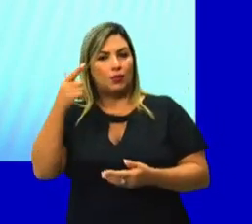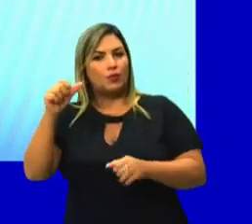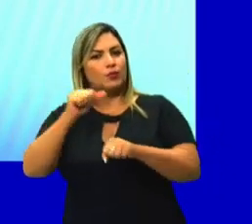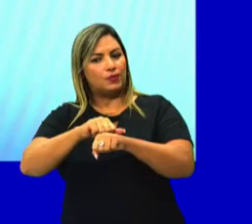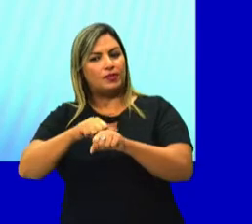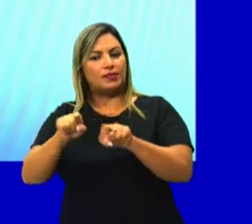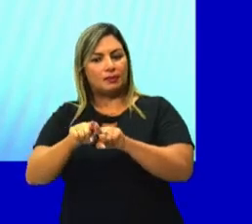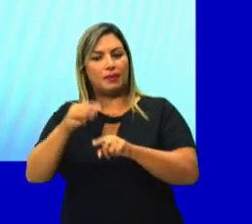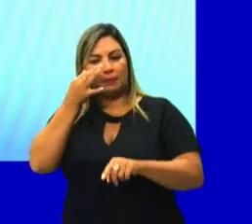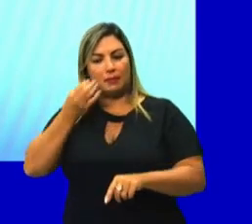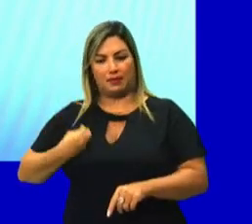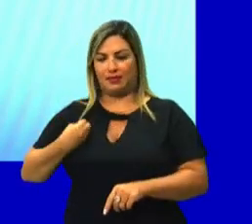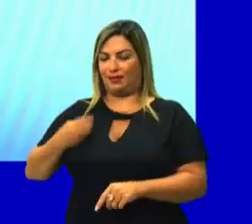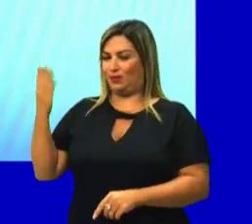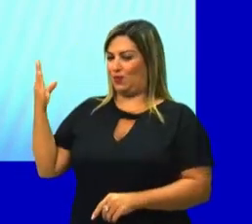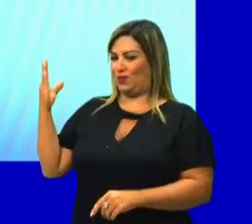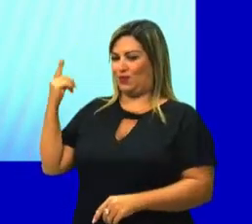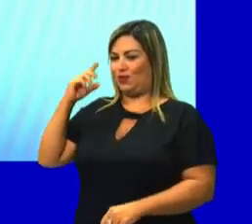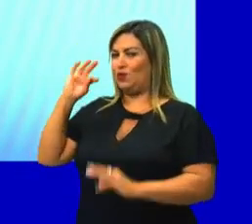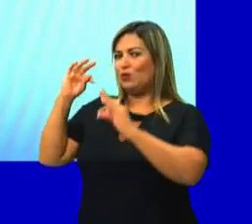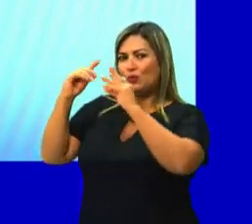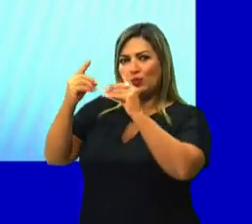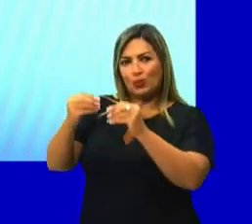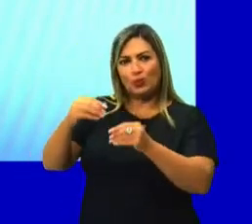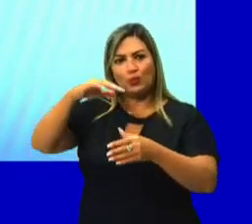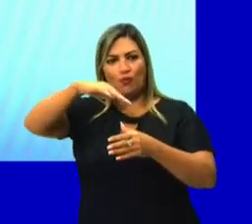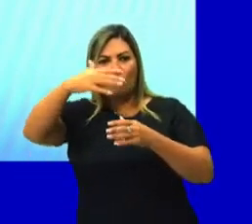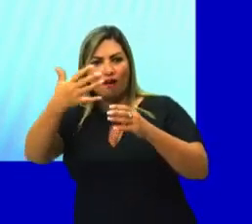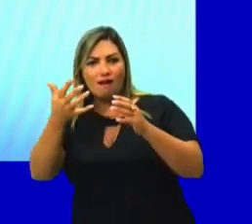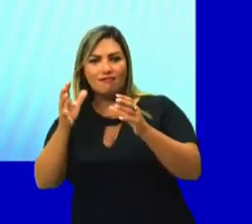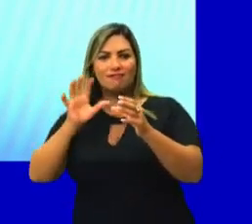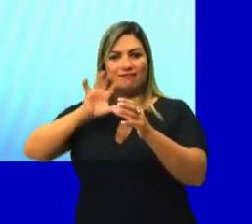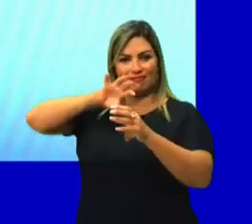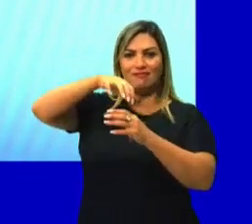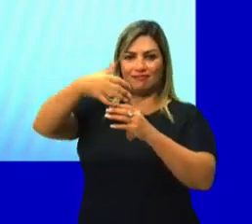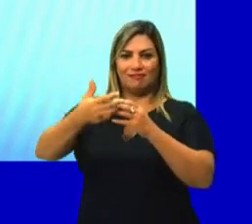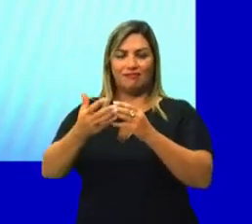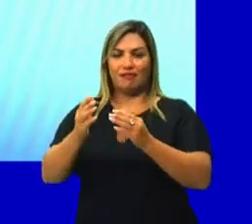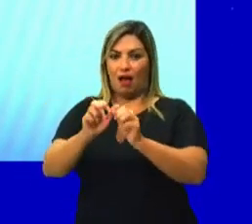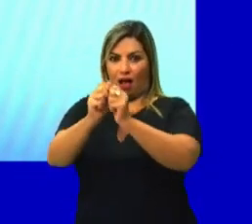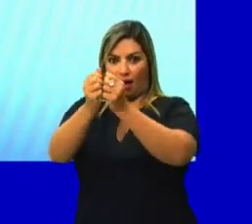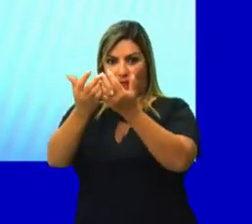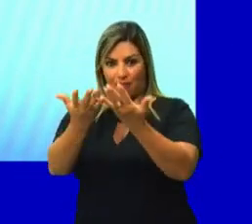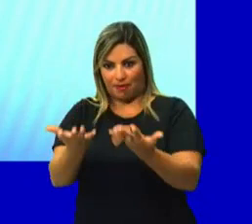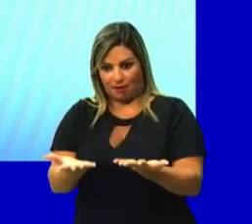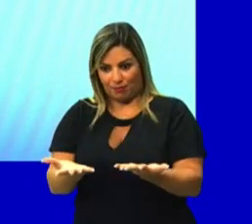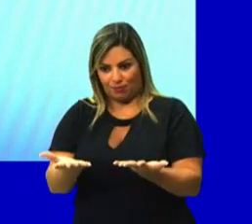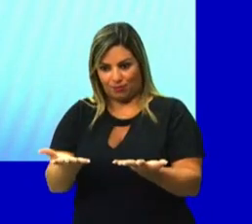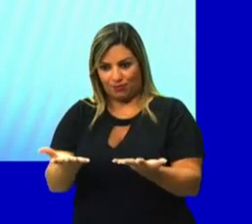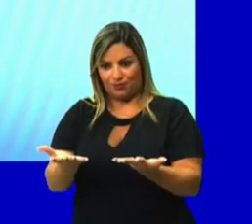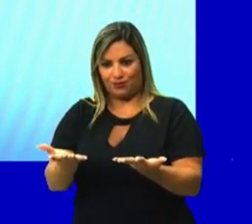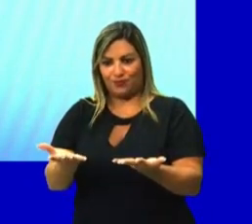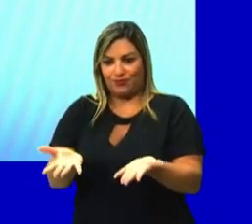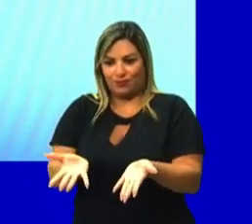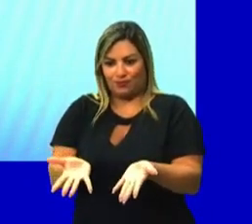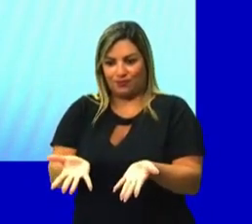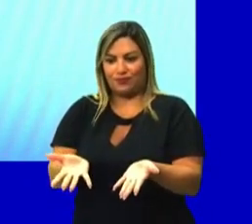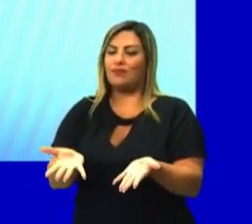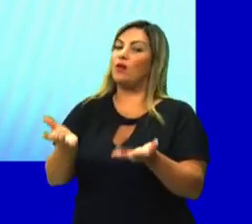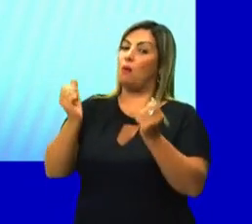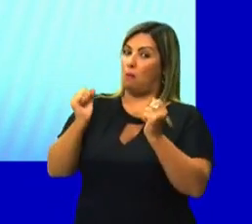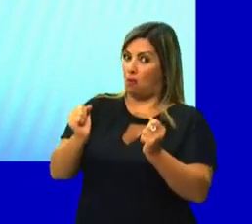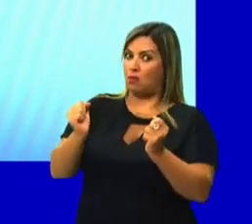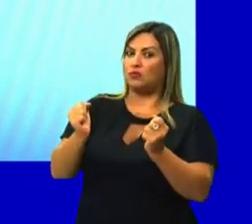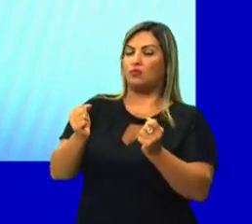outros sólidos presentes aqui. Eu tenho todas as faces desse sólido sendo contempladas na planificação. Eu posso